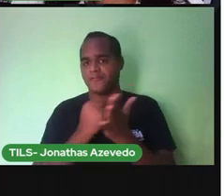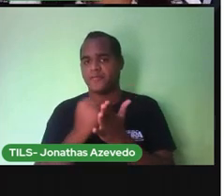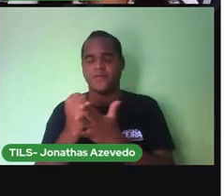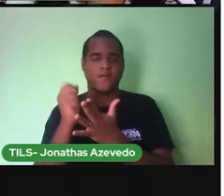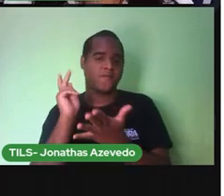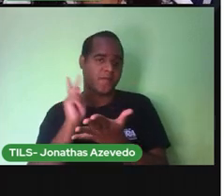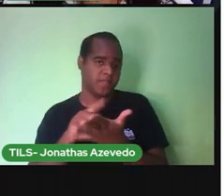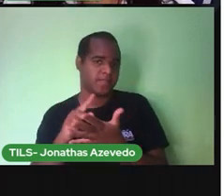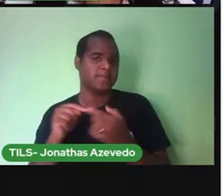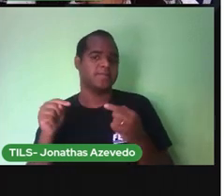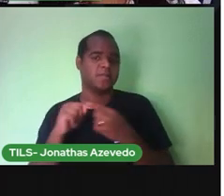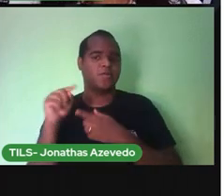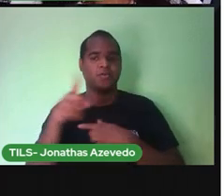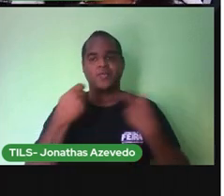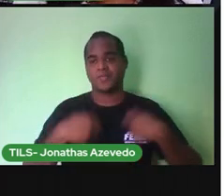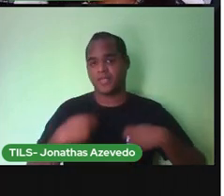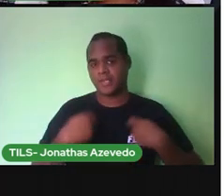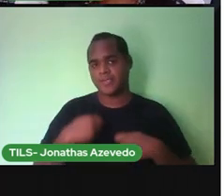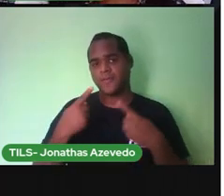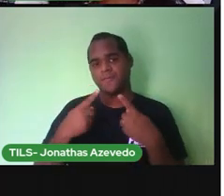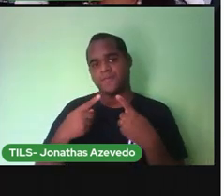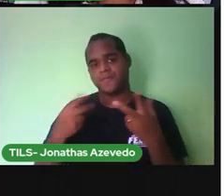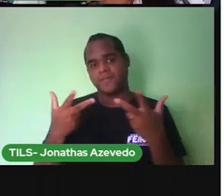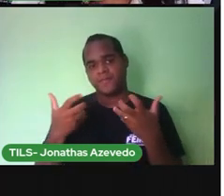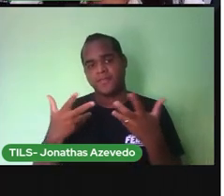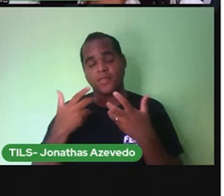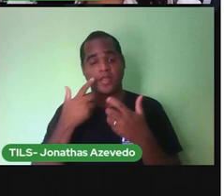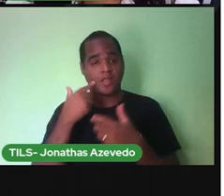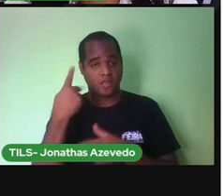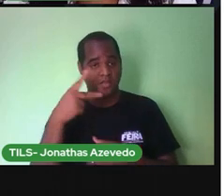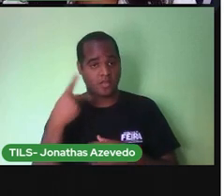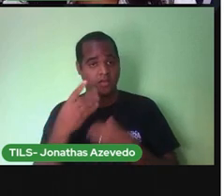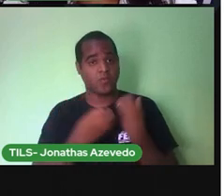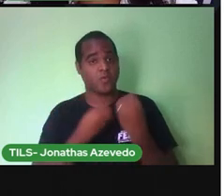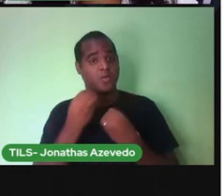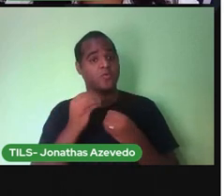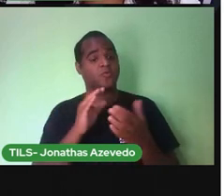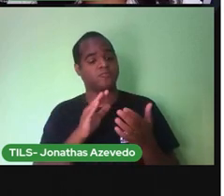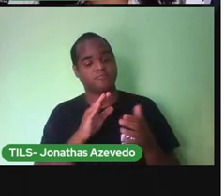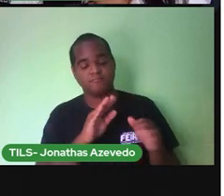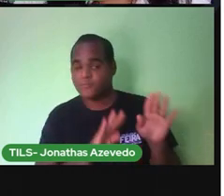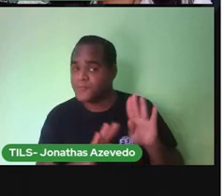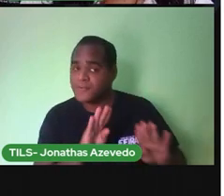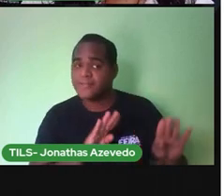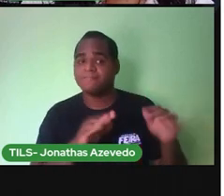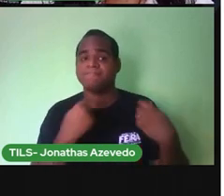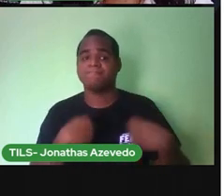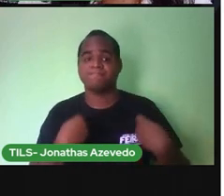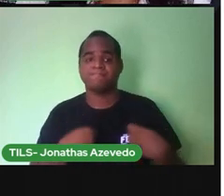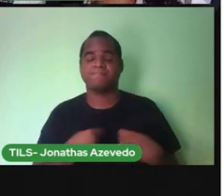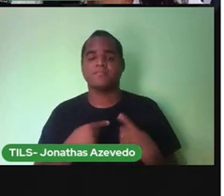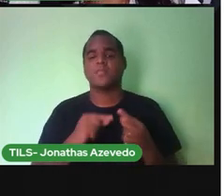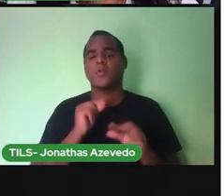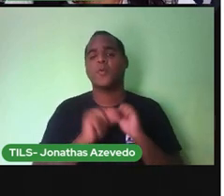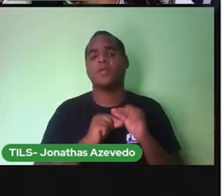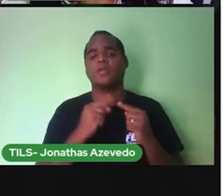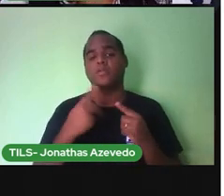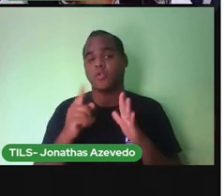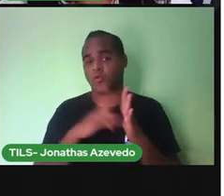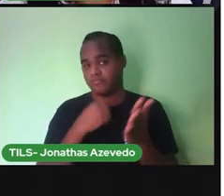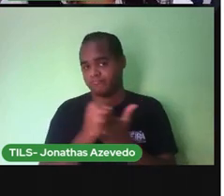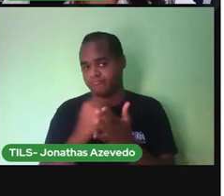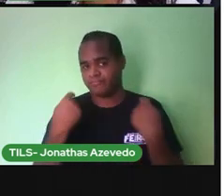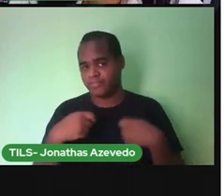e ele precisa ser manipulado, manuseado com muito cuidado. O documento oficial ele precisa ser